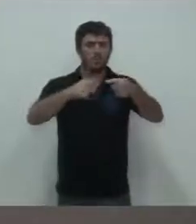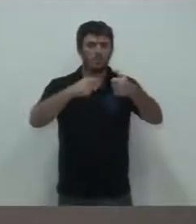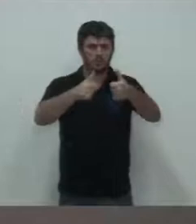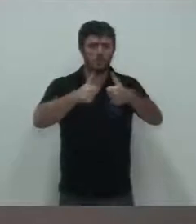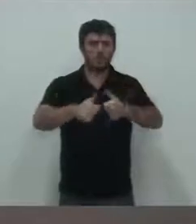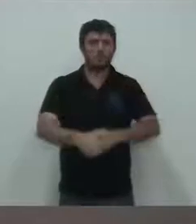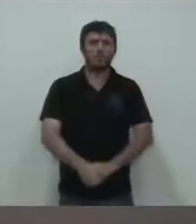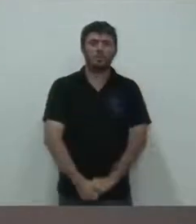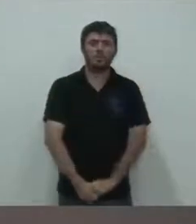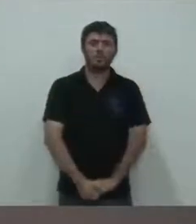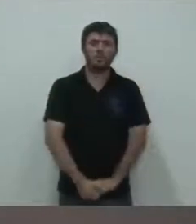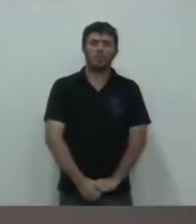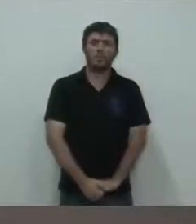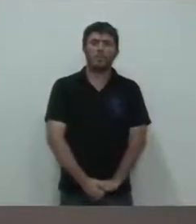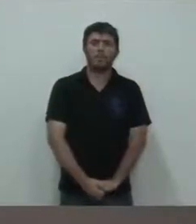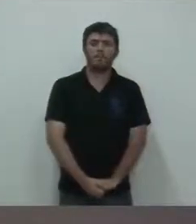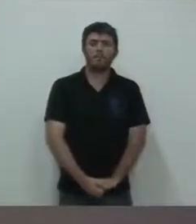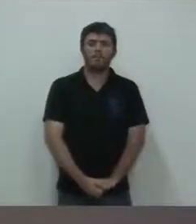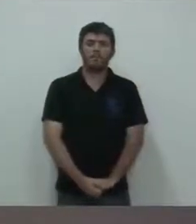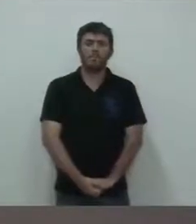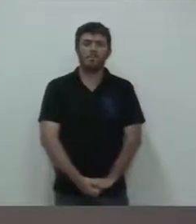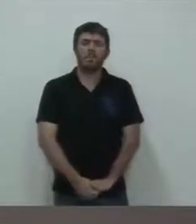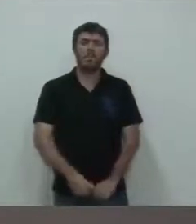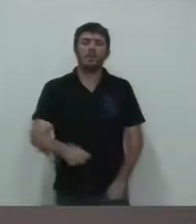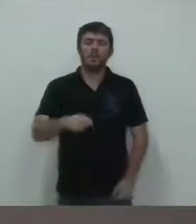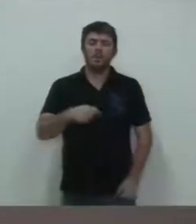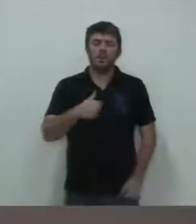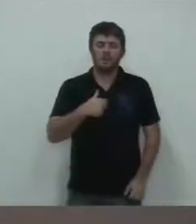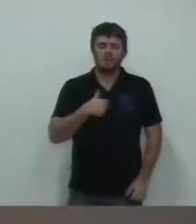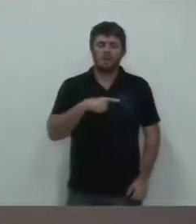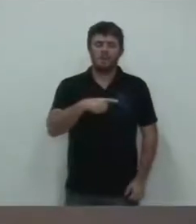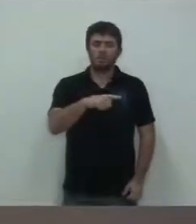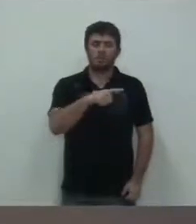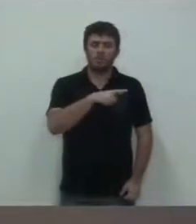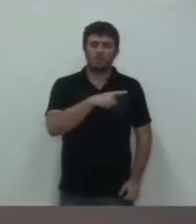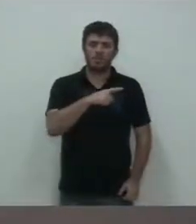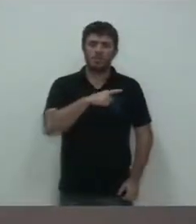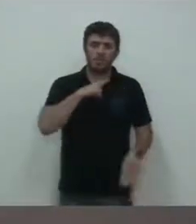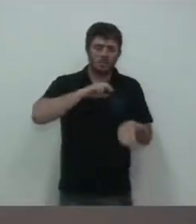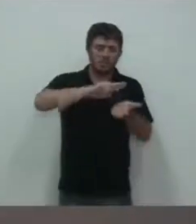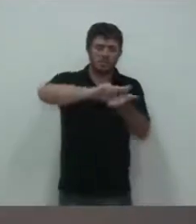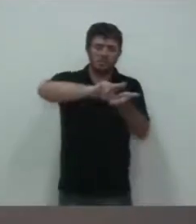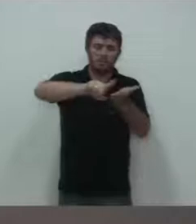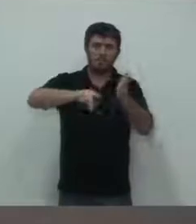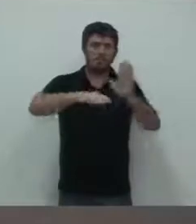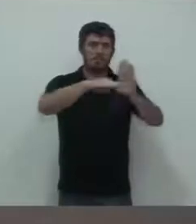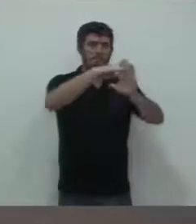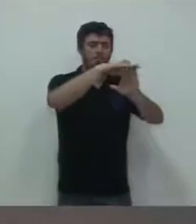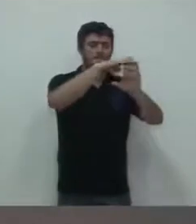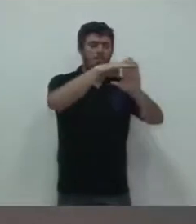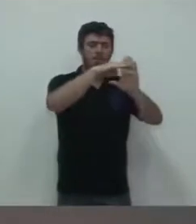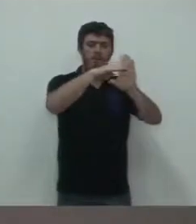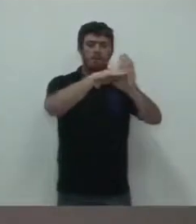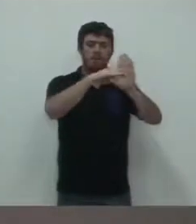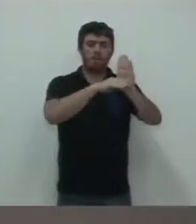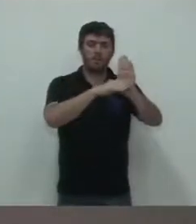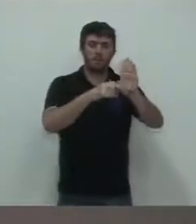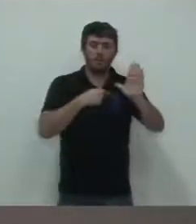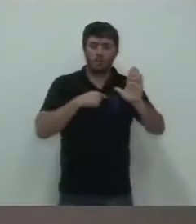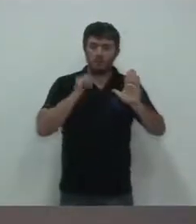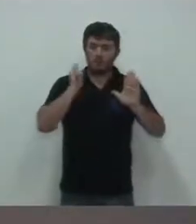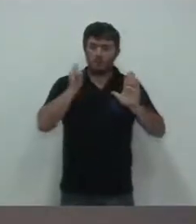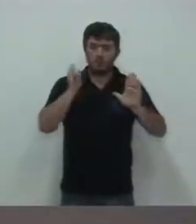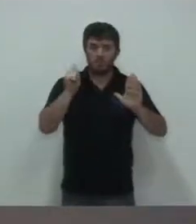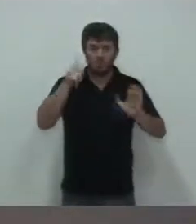Agora, eu tenho várias pautas, eu quero alertar as mães que amanhã os servidores da área da